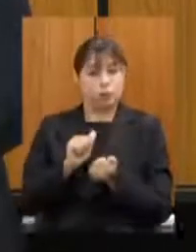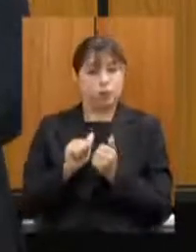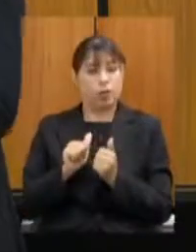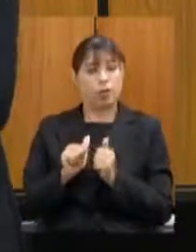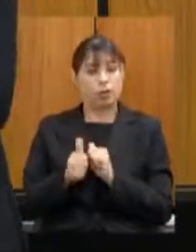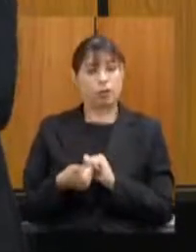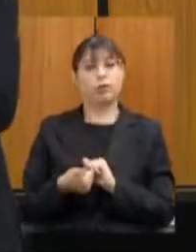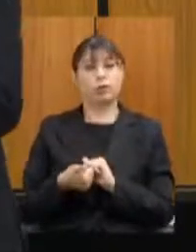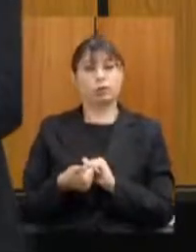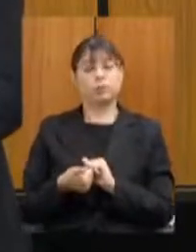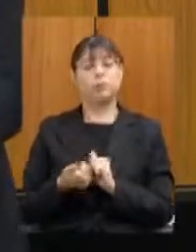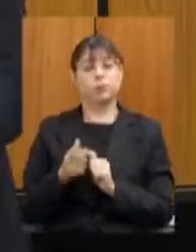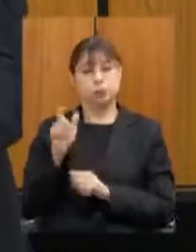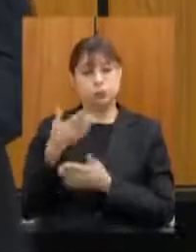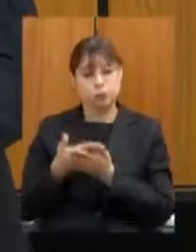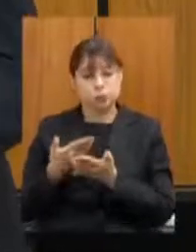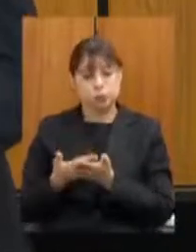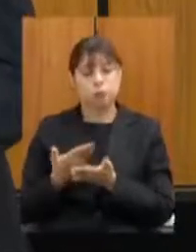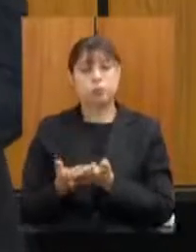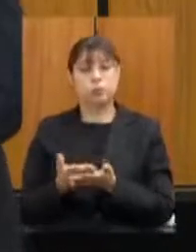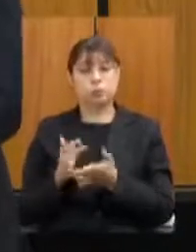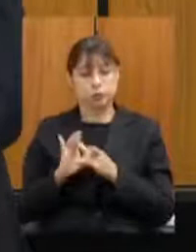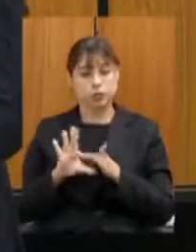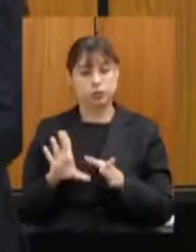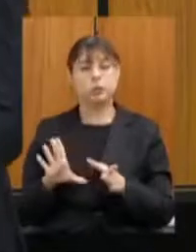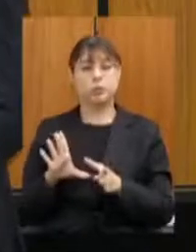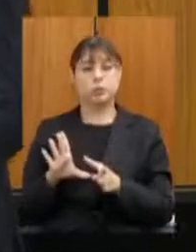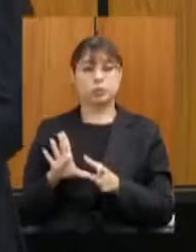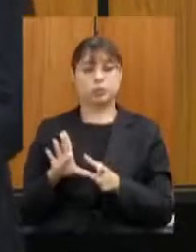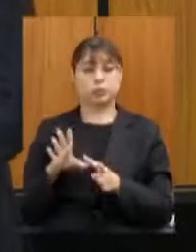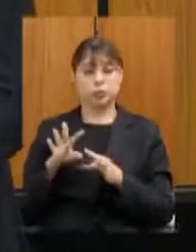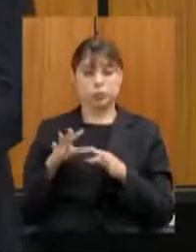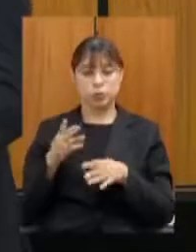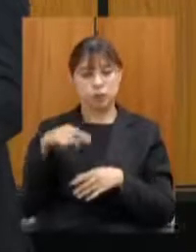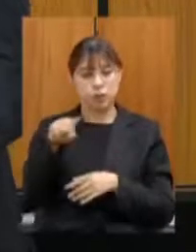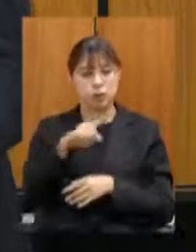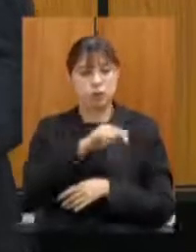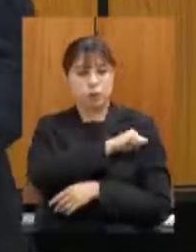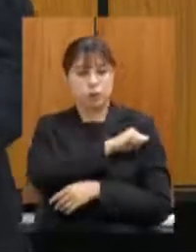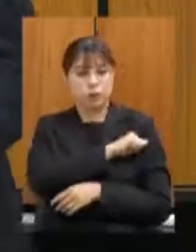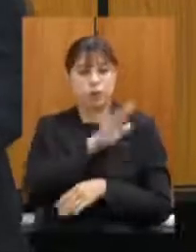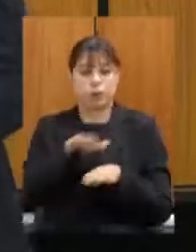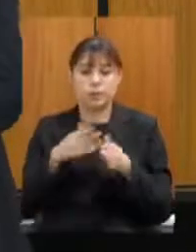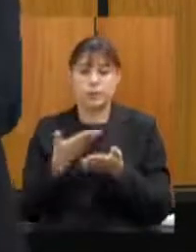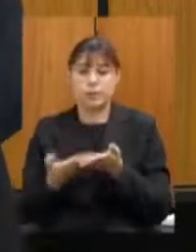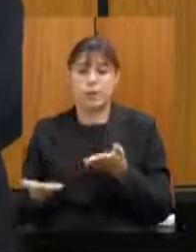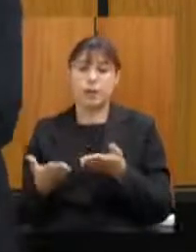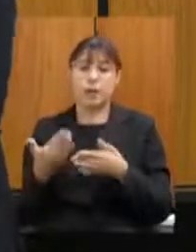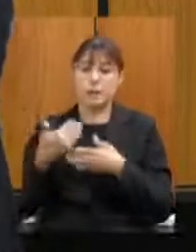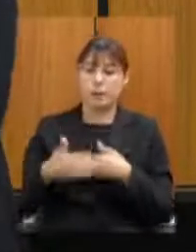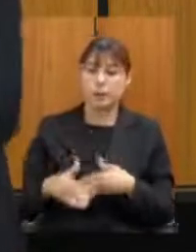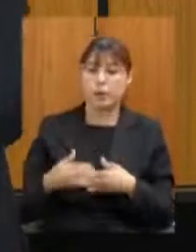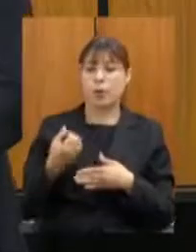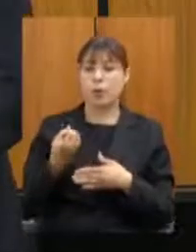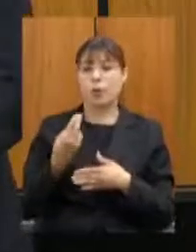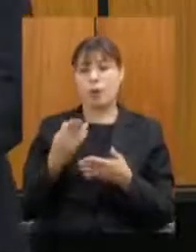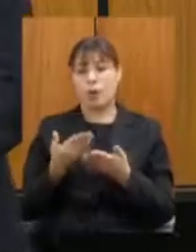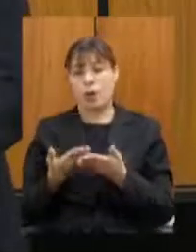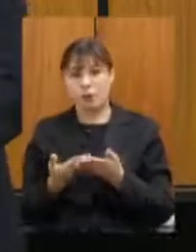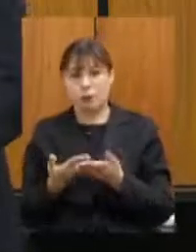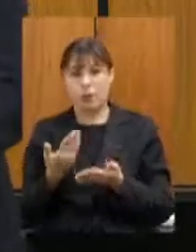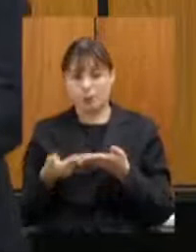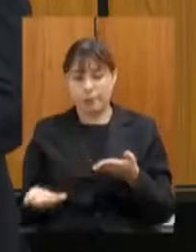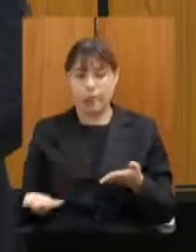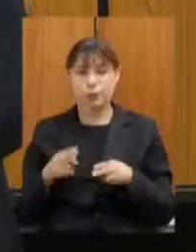com um marco legal para permitir que aqueles estudantes que percam provas ou aula por conta de uma competição